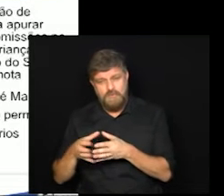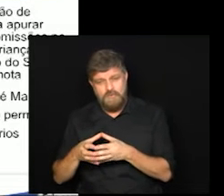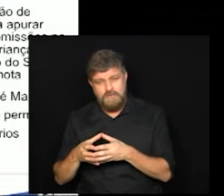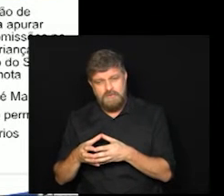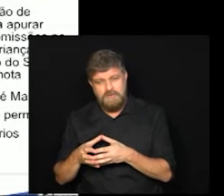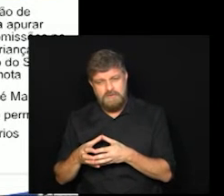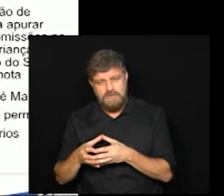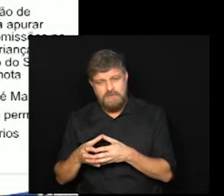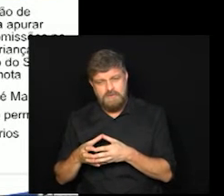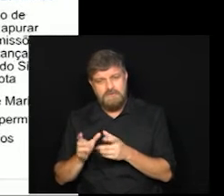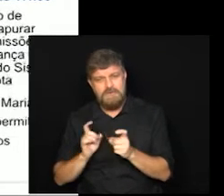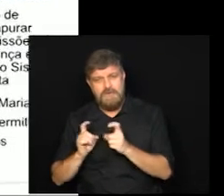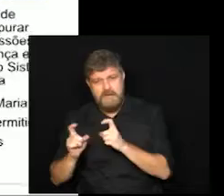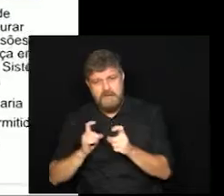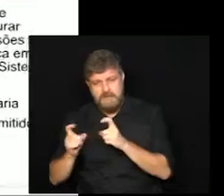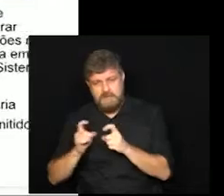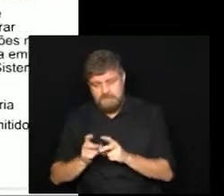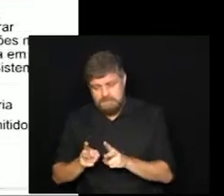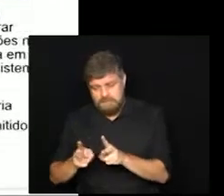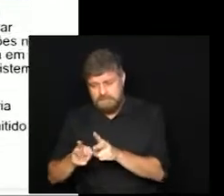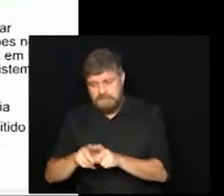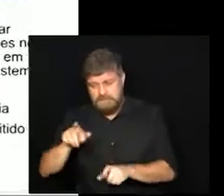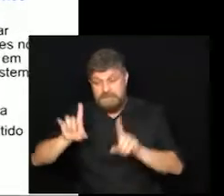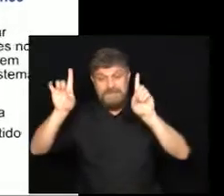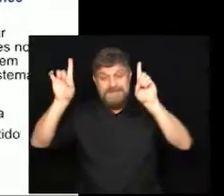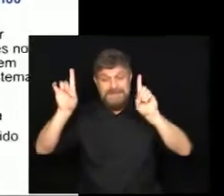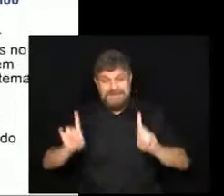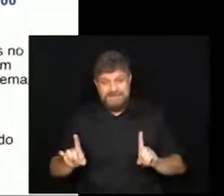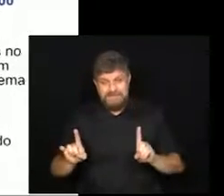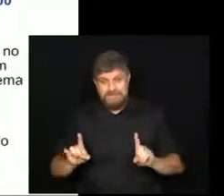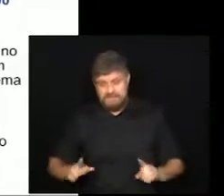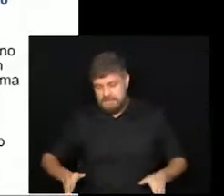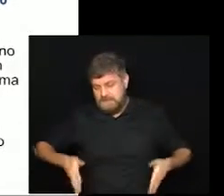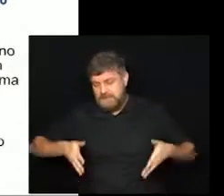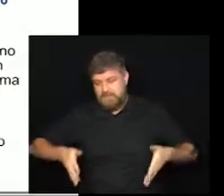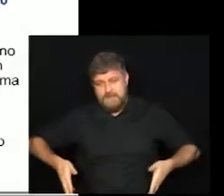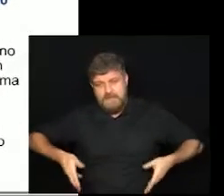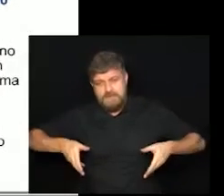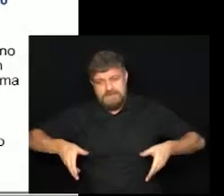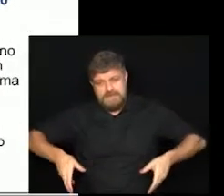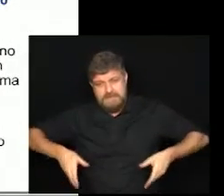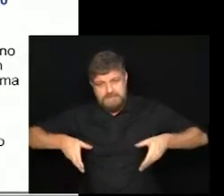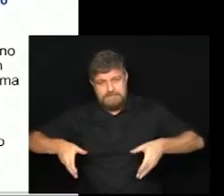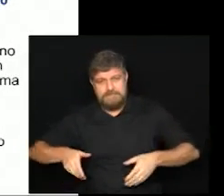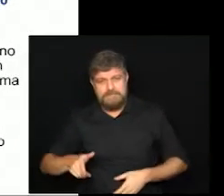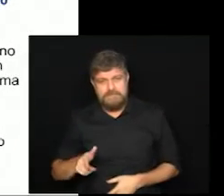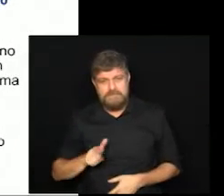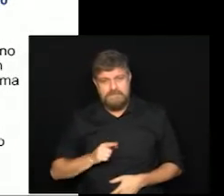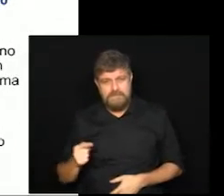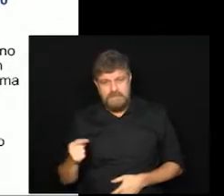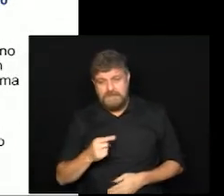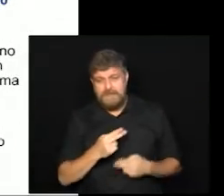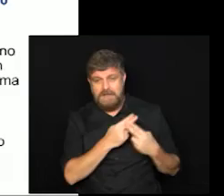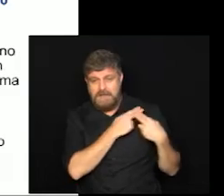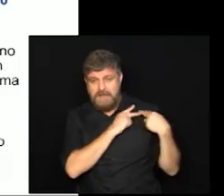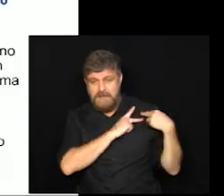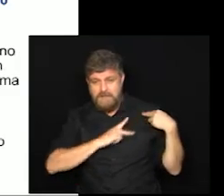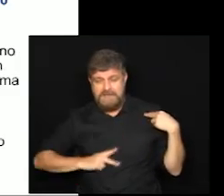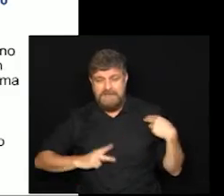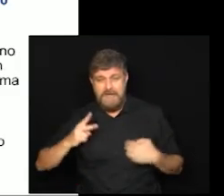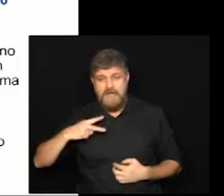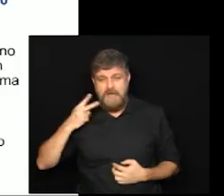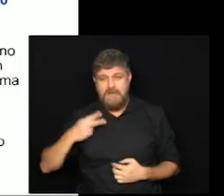a reunião da comissão permanente das pessoas com deficiência ou mobilidade reduzida que tem a presidência do